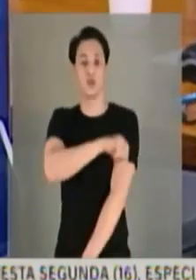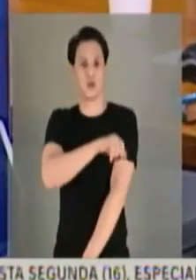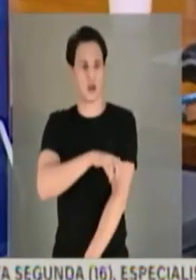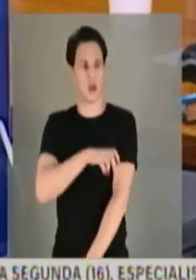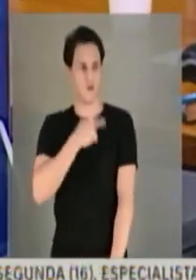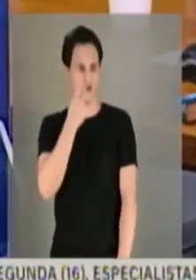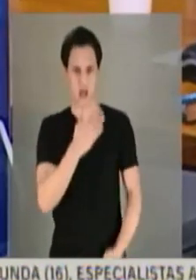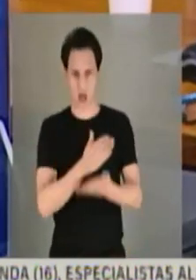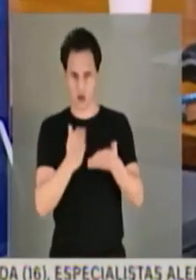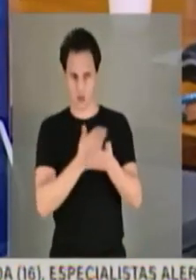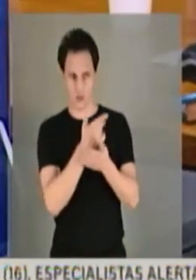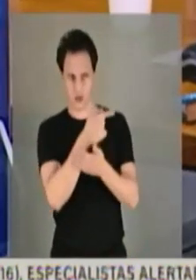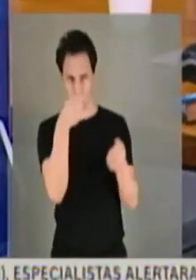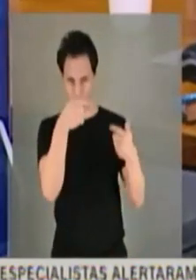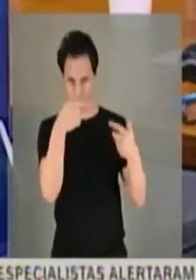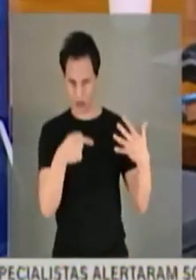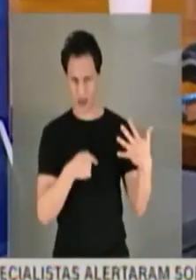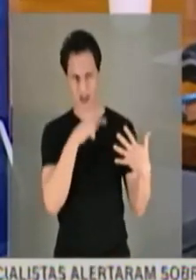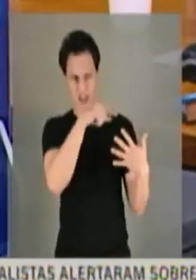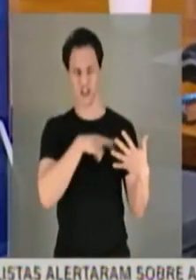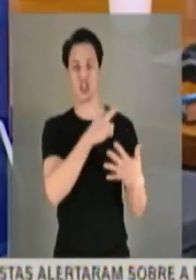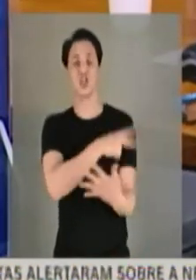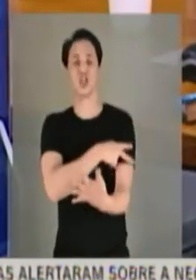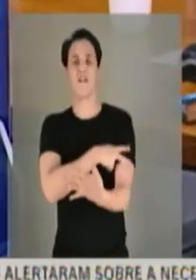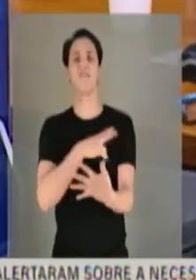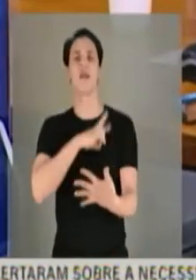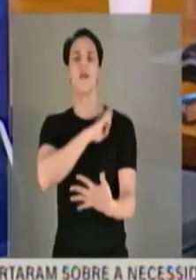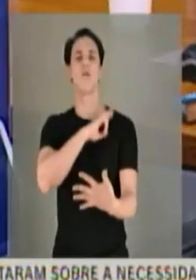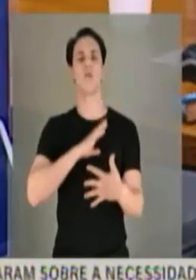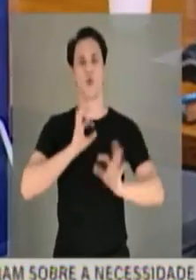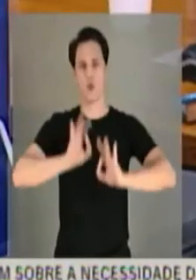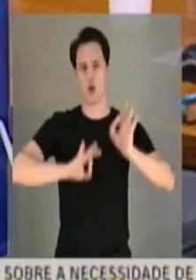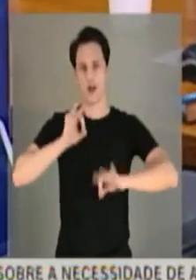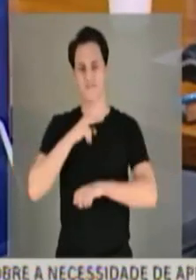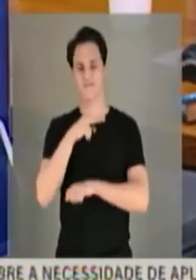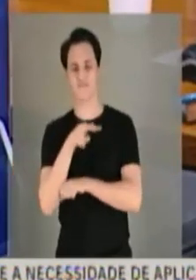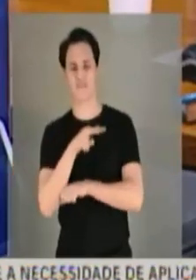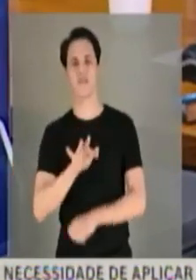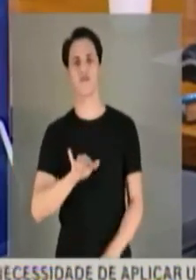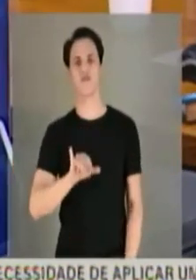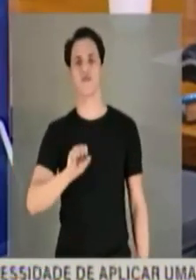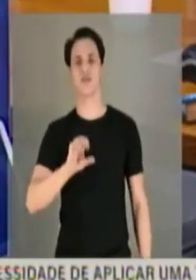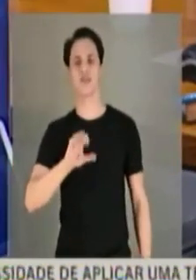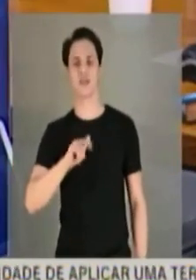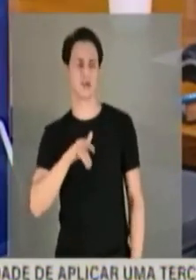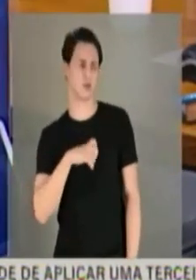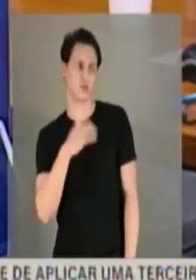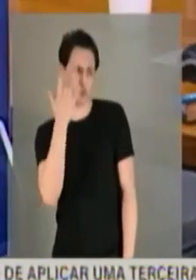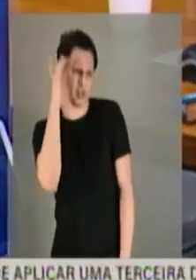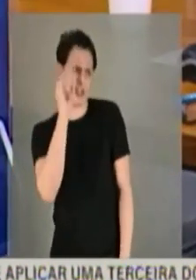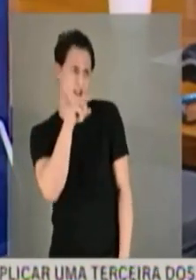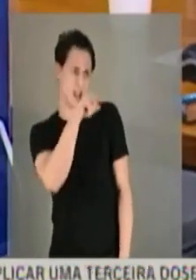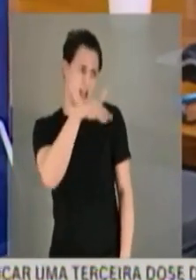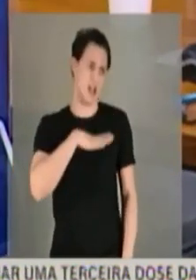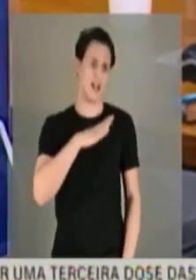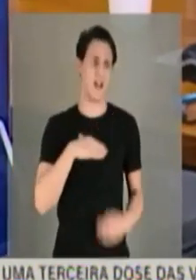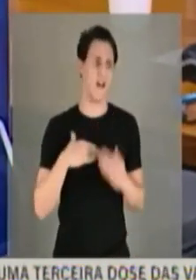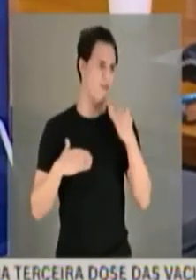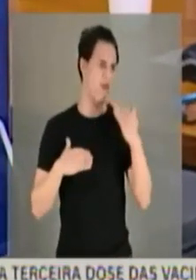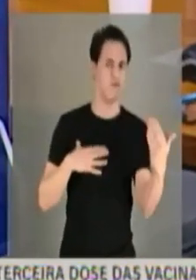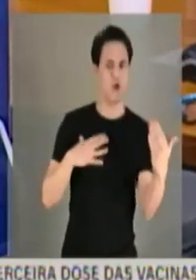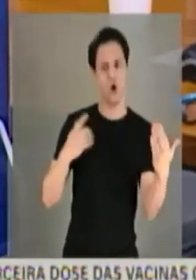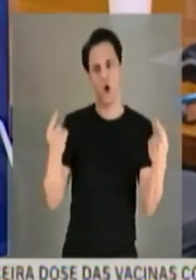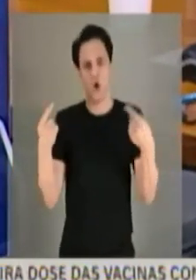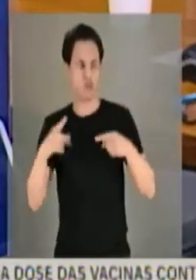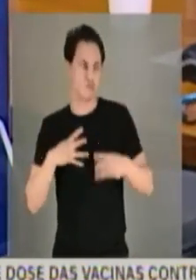o que, senador Humberto, os que ele chefiou. Não sei o encerrado, se a favor ou contra, se achou indícios de corrupção, se achou indícios